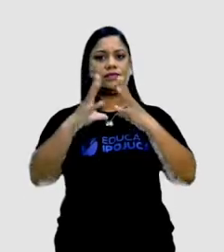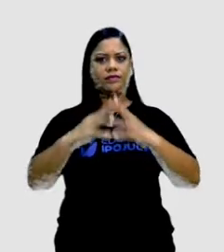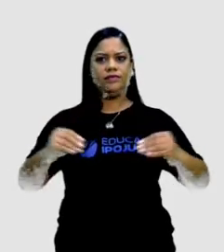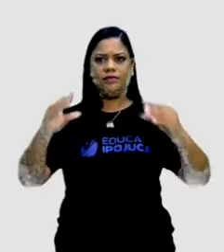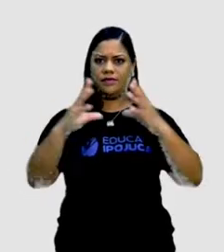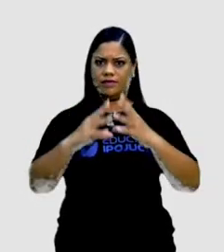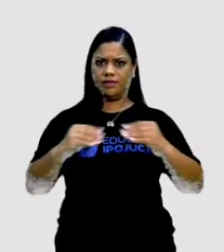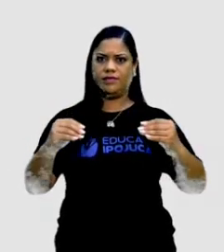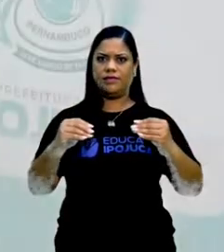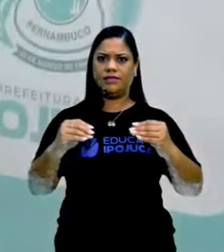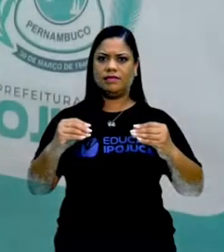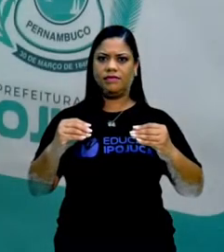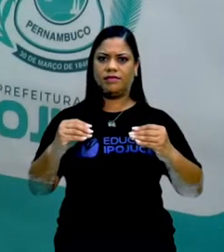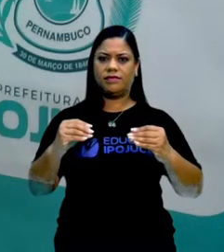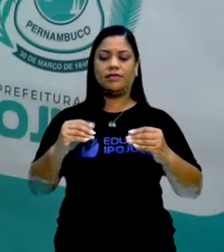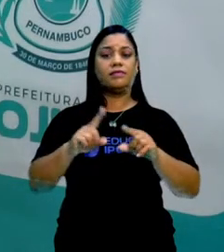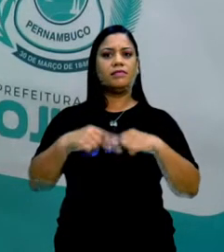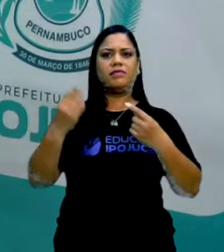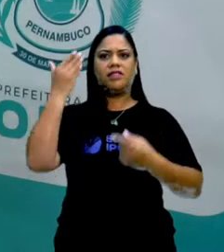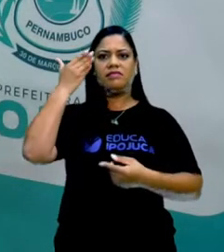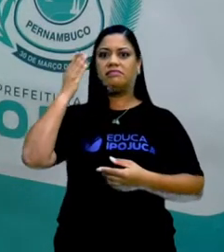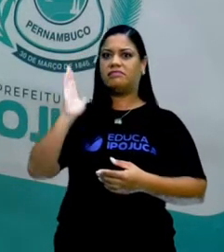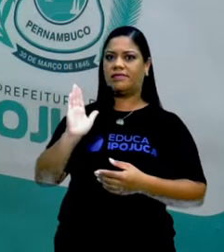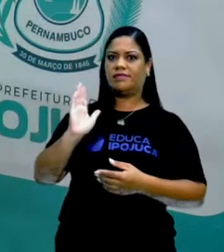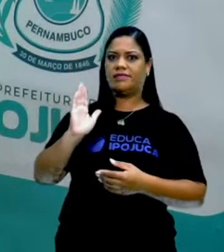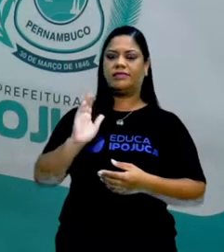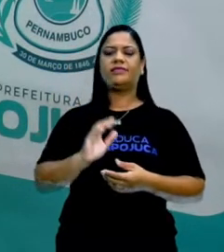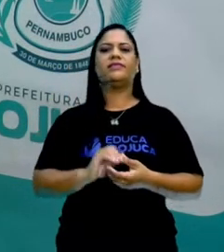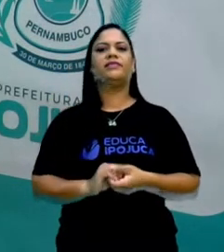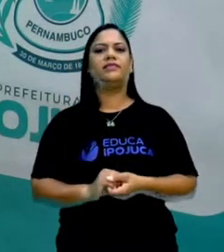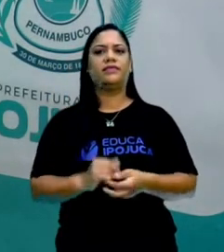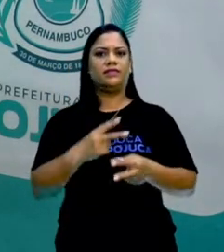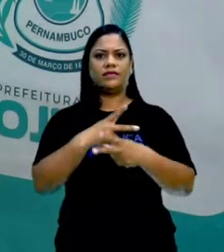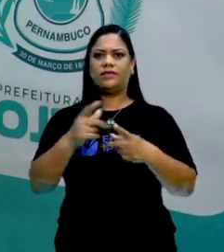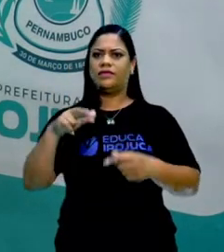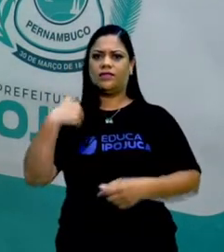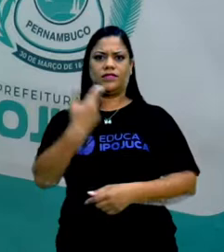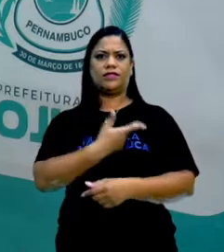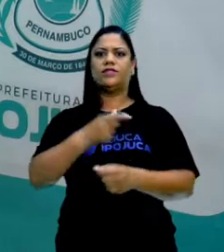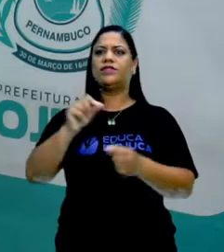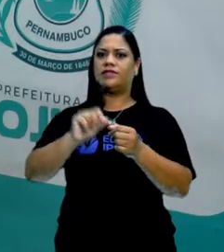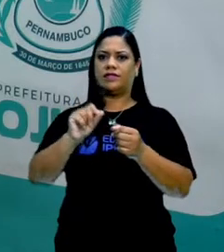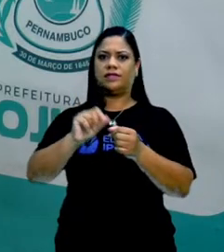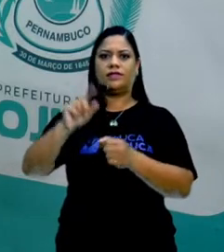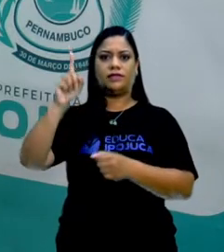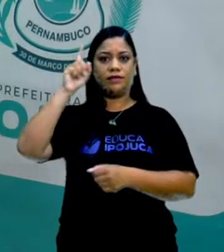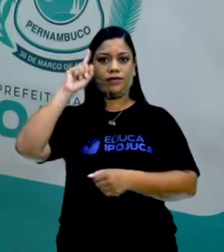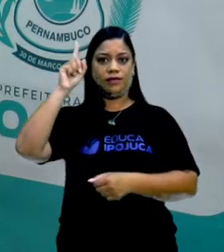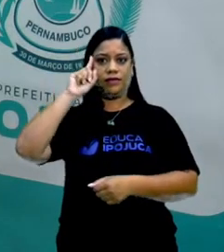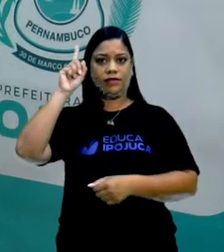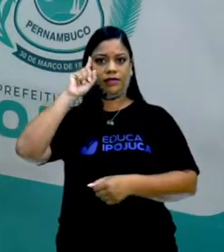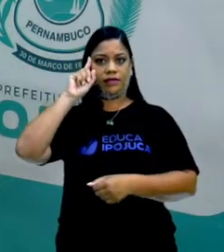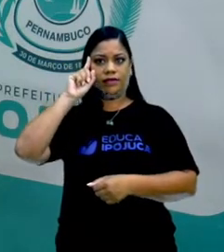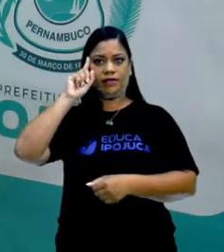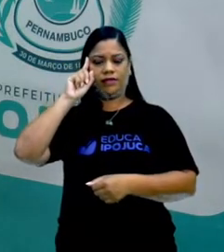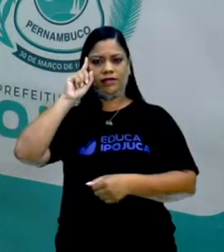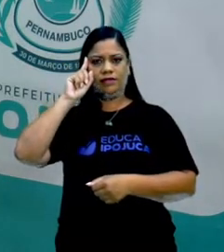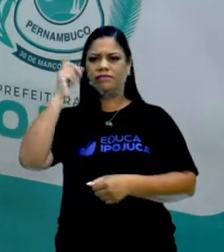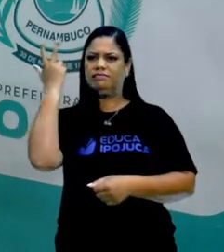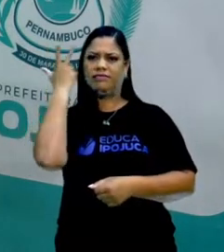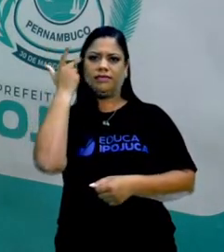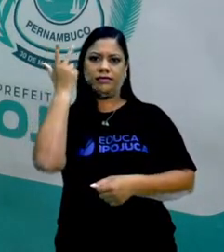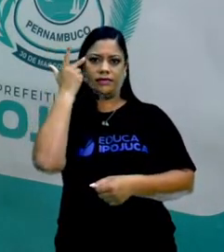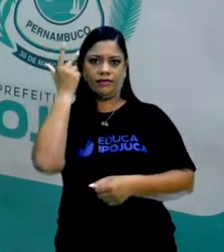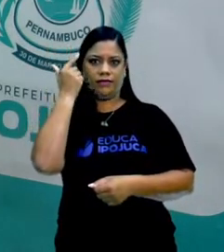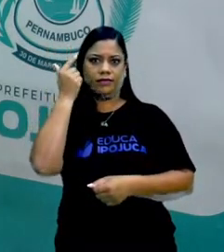curadoria de forma inconsciente? Pois é, é uma coisa que nós fazemos todos os dias de forma muito natural